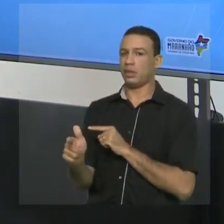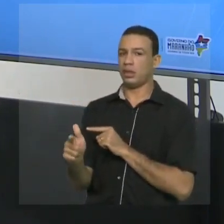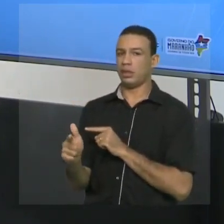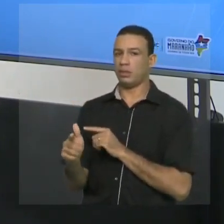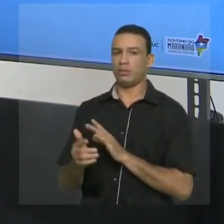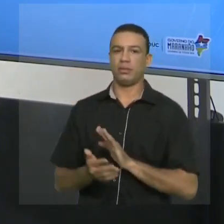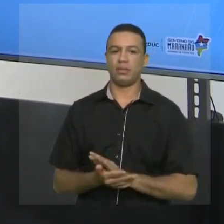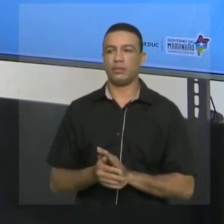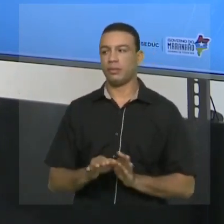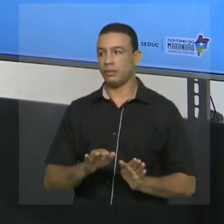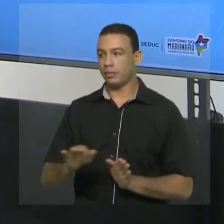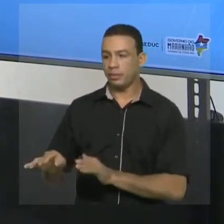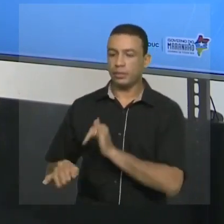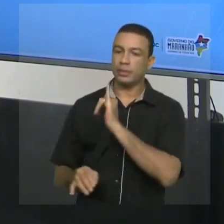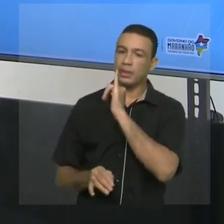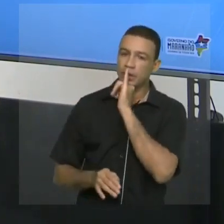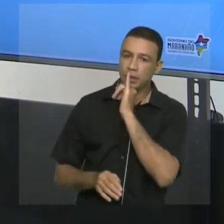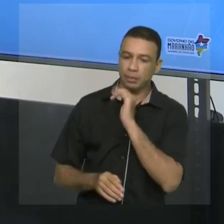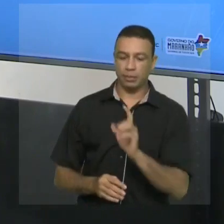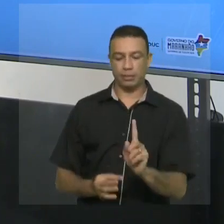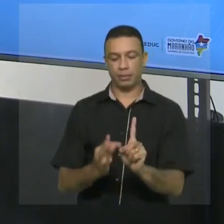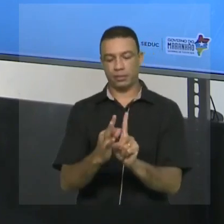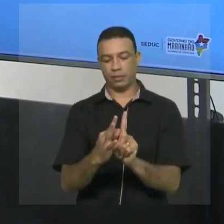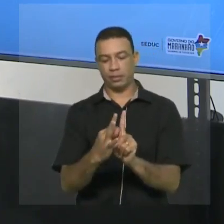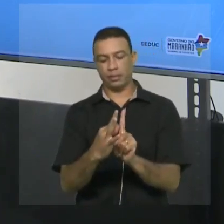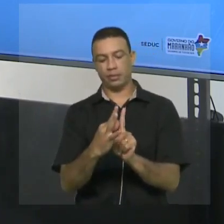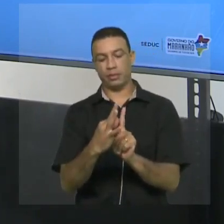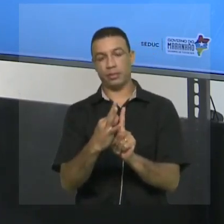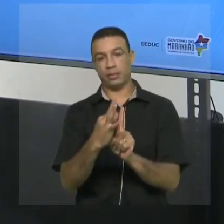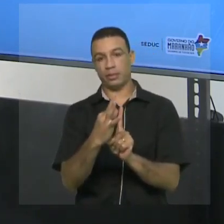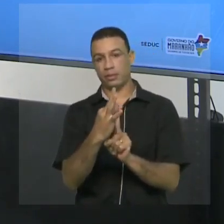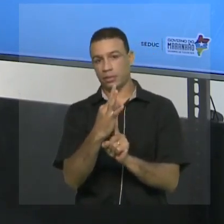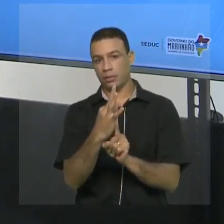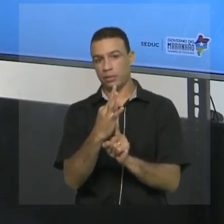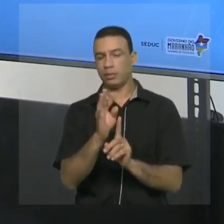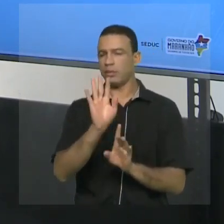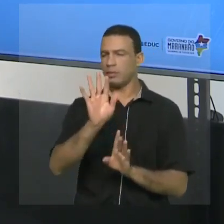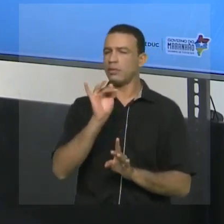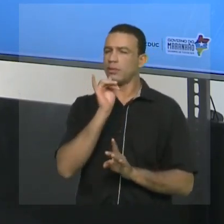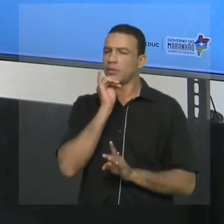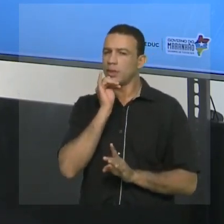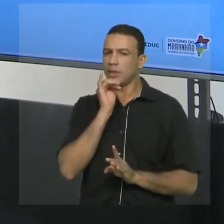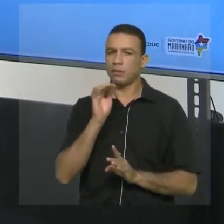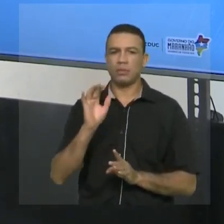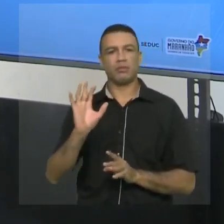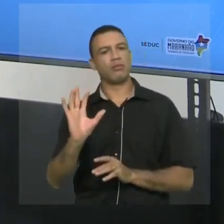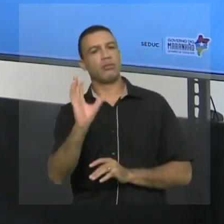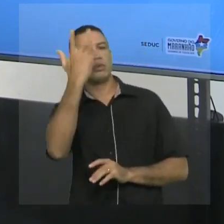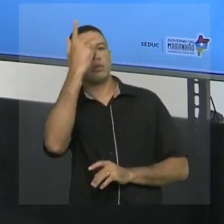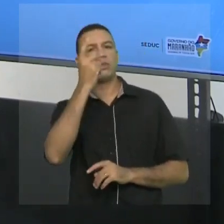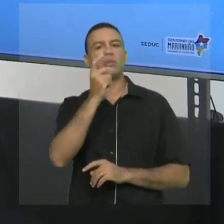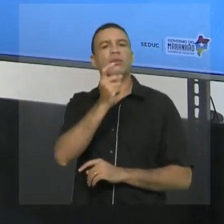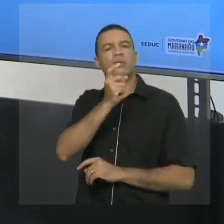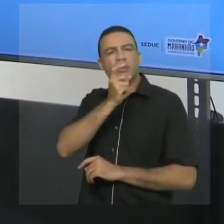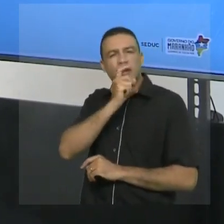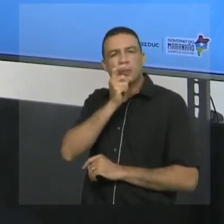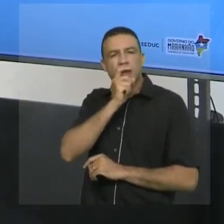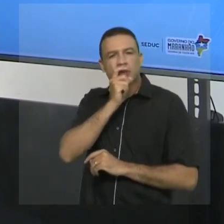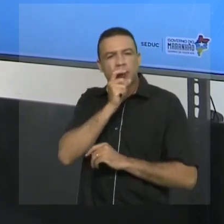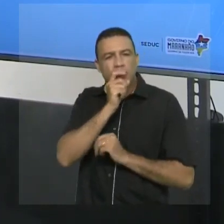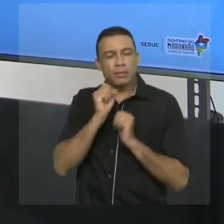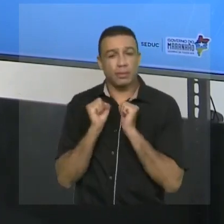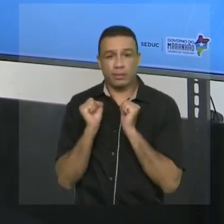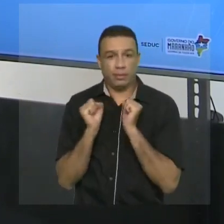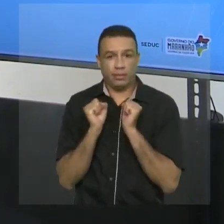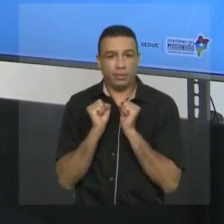Outro exemplo, temperatura. Imagina só, um dia estava muito frio e um homem decidiu batizar que